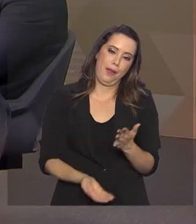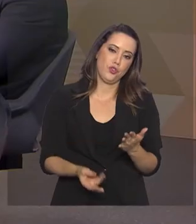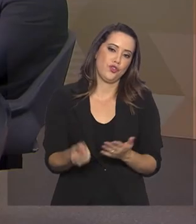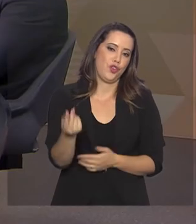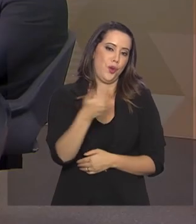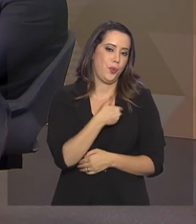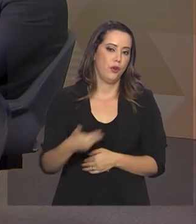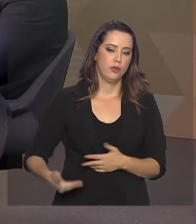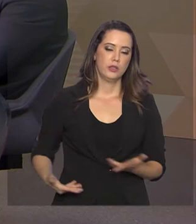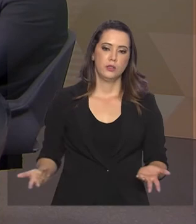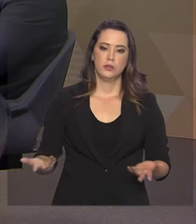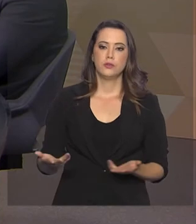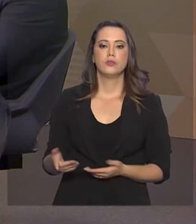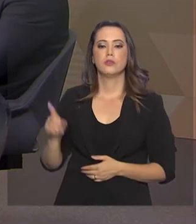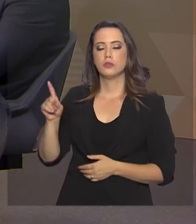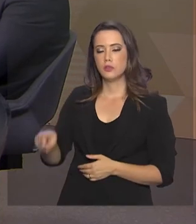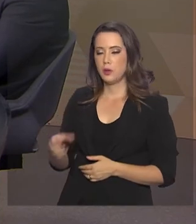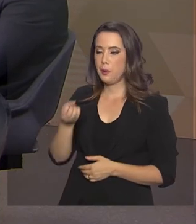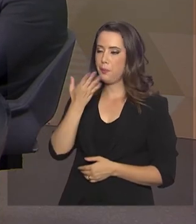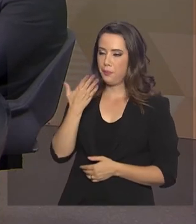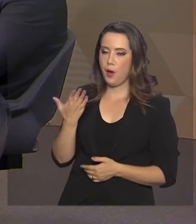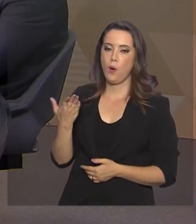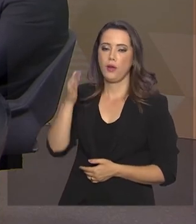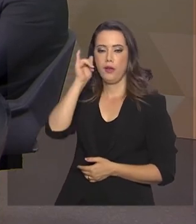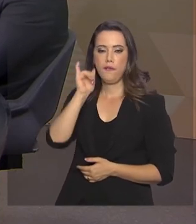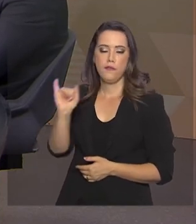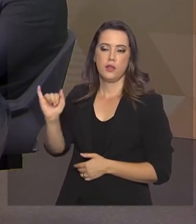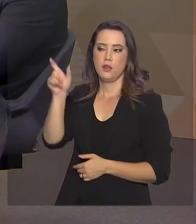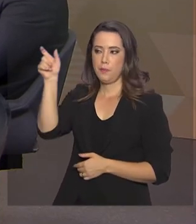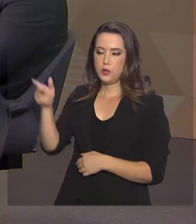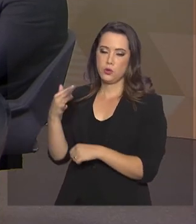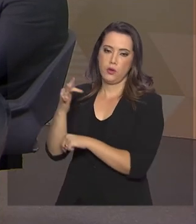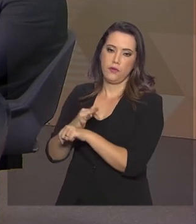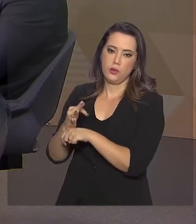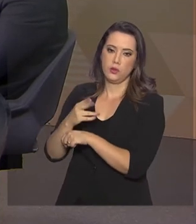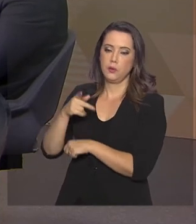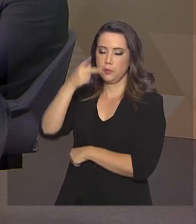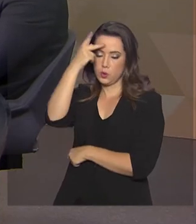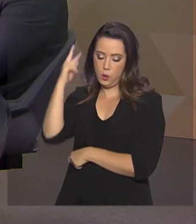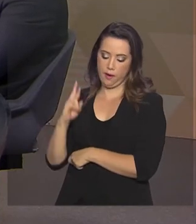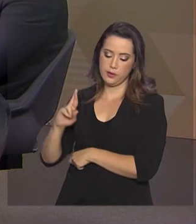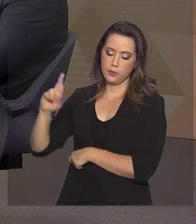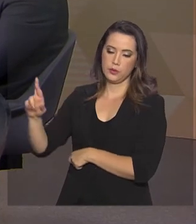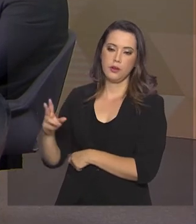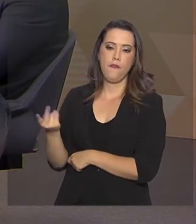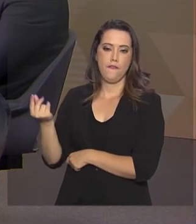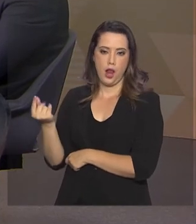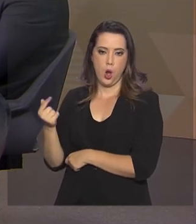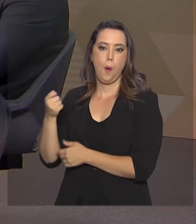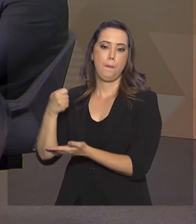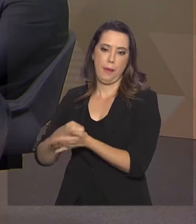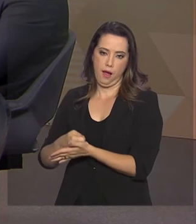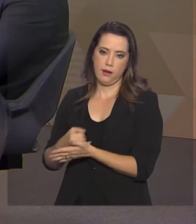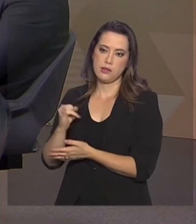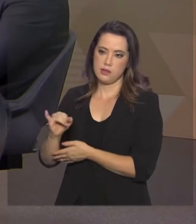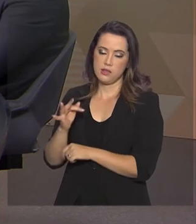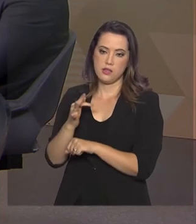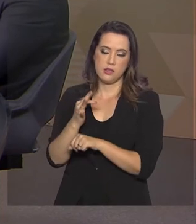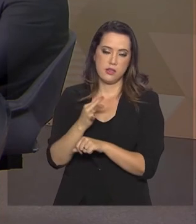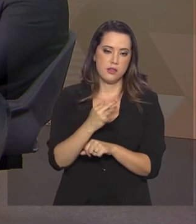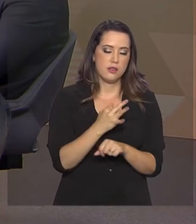Isso é uma forma até de evitar justamente essas faltas para a pessoa se responsabilizar. Isso. Vai ter um custo. Se a pessoa teve